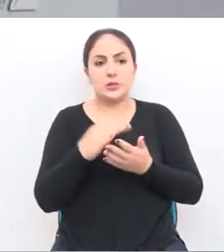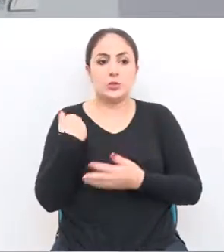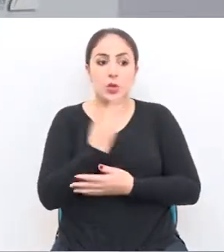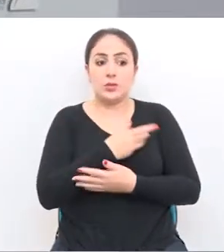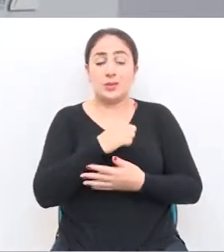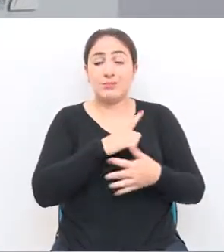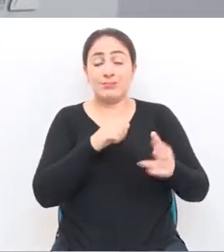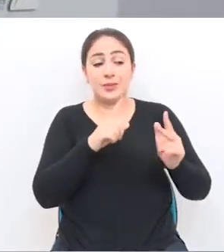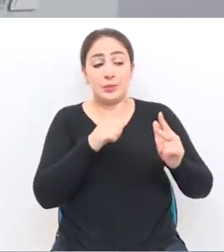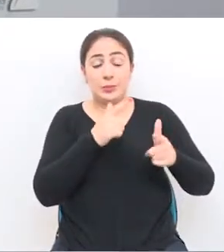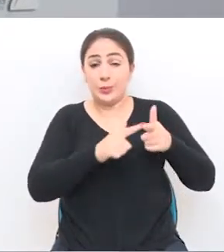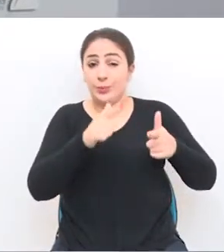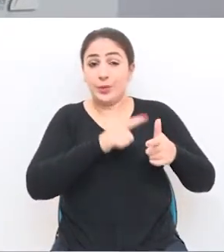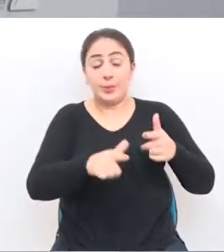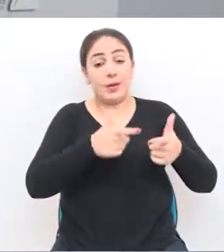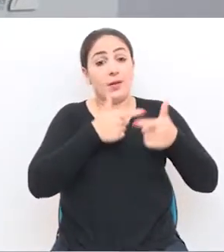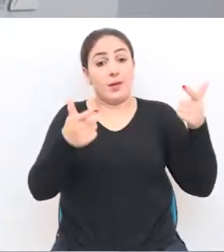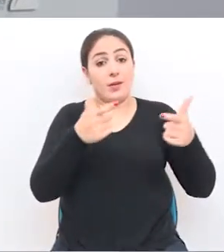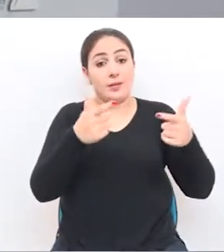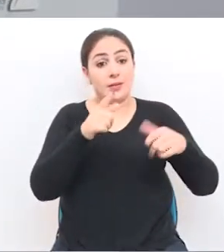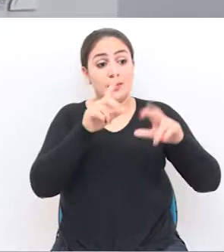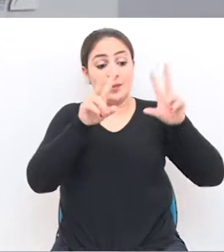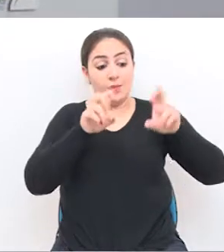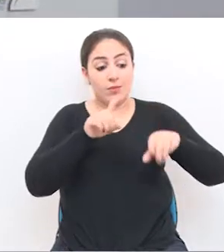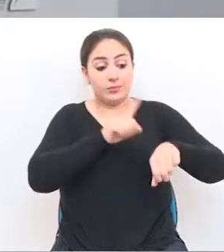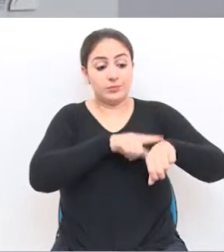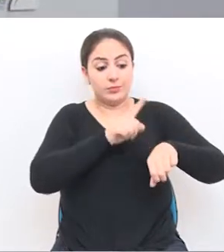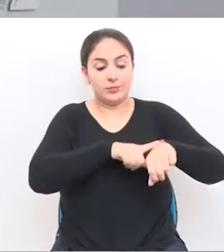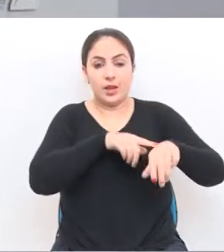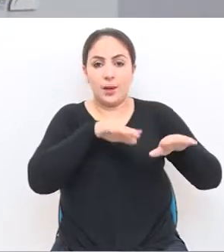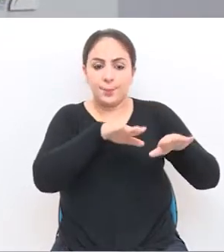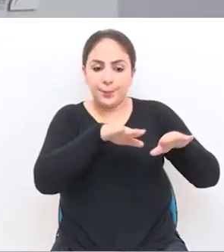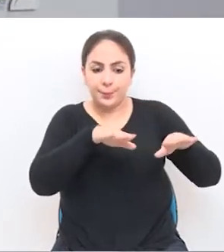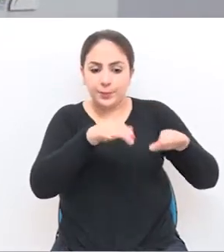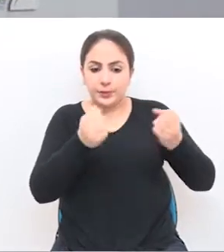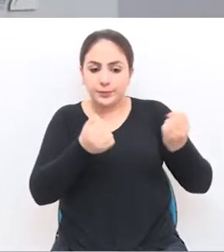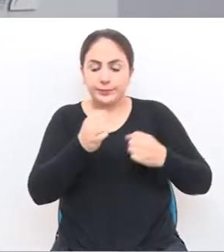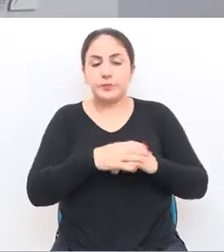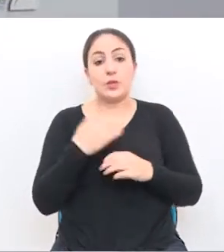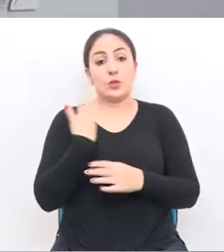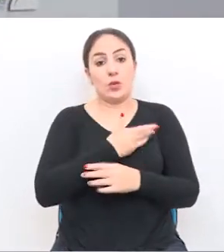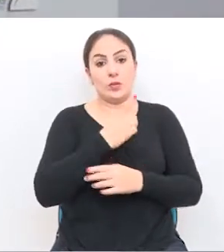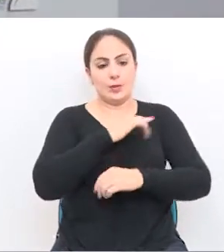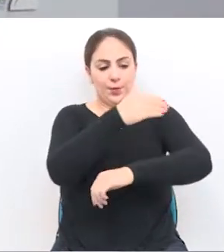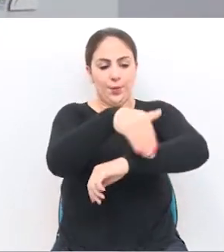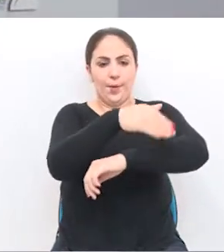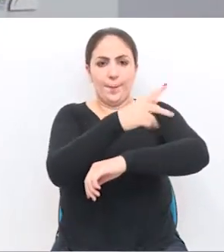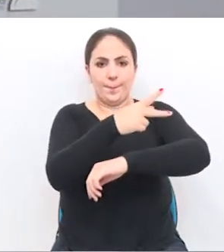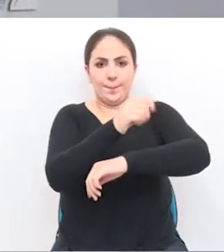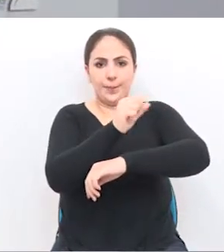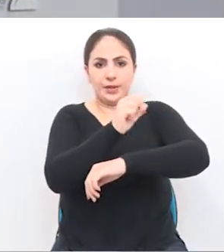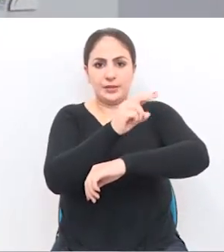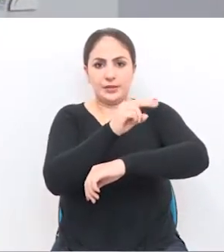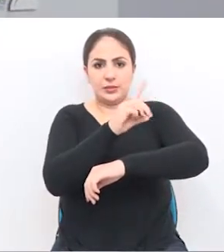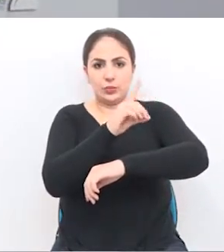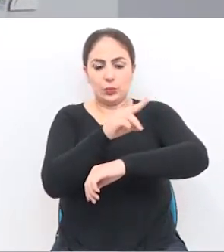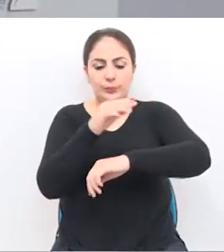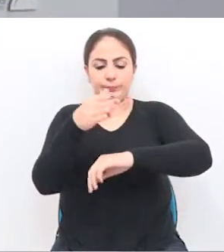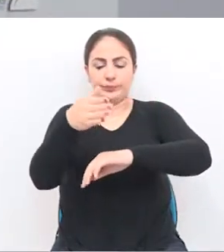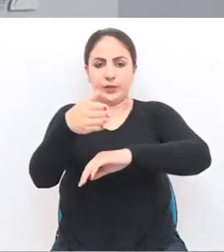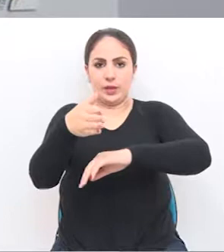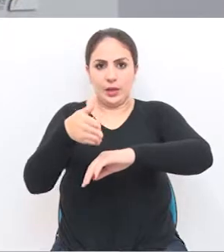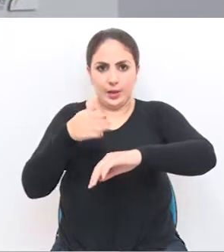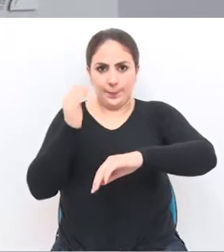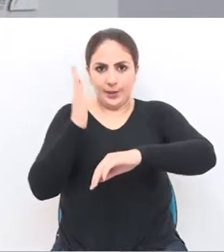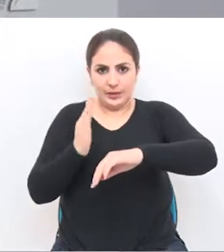nos traz um conflito muito grande de estacionamento. Então, a minha ideia, como nós temos na subida da Paissandu até a Avenida Brasil, na